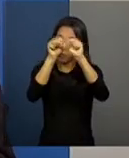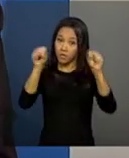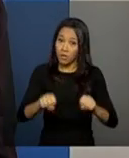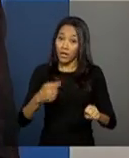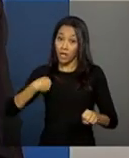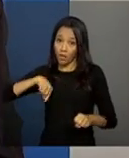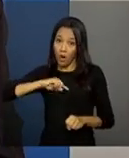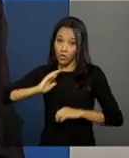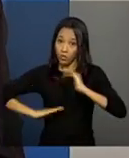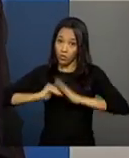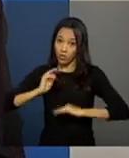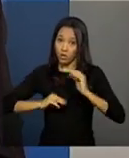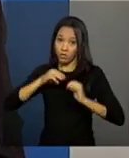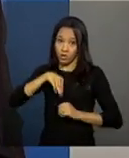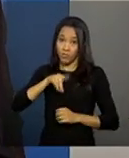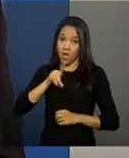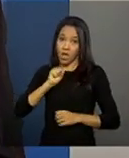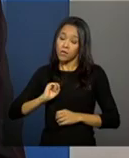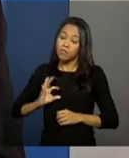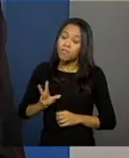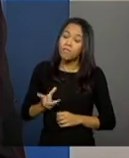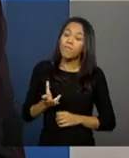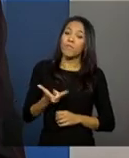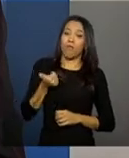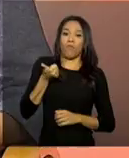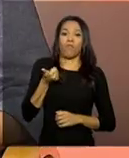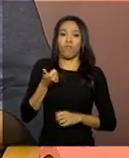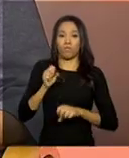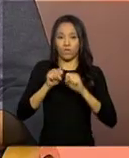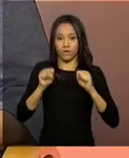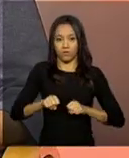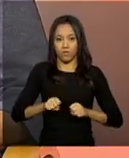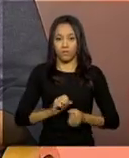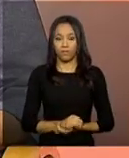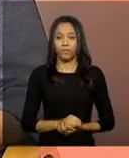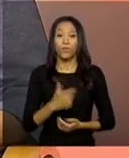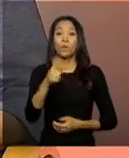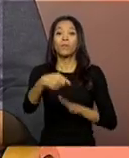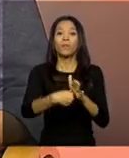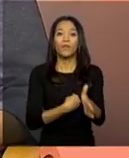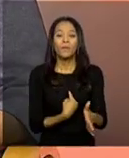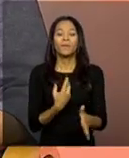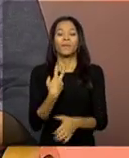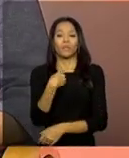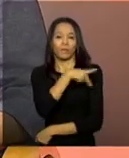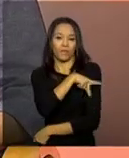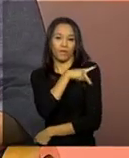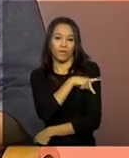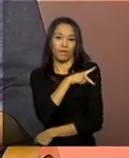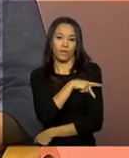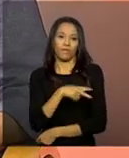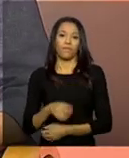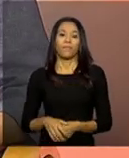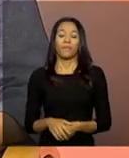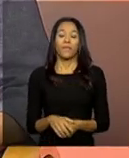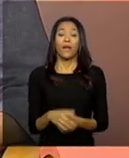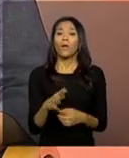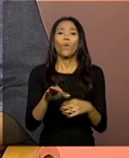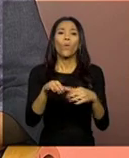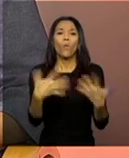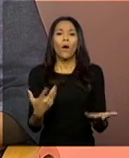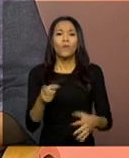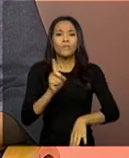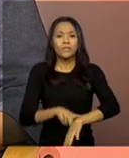convencê-la a usar o sistema do MDS. Outra pergunta de Agnello, do Piauí. Qual o prazo estimado para os